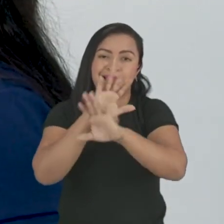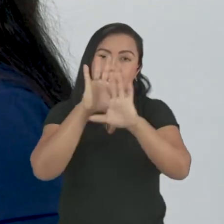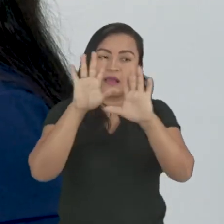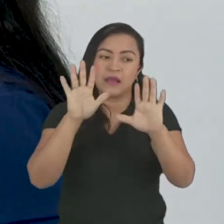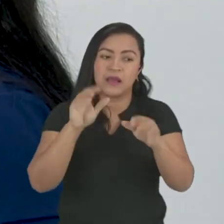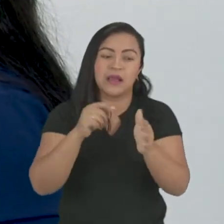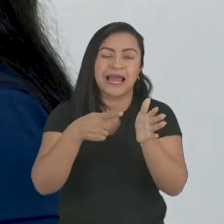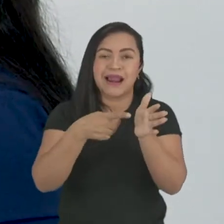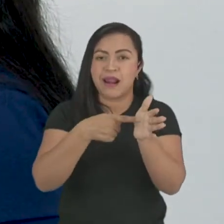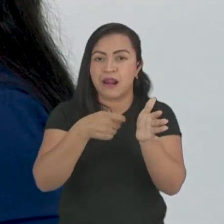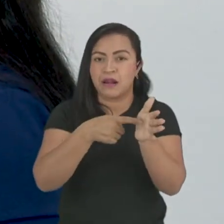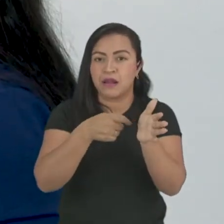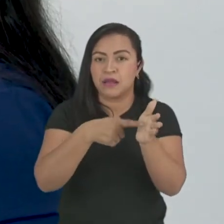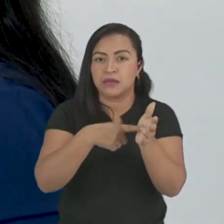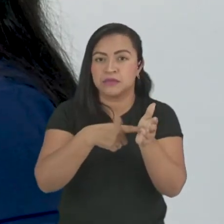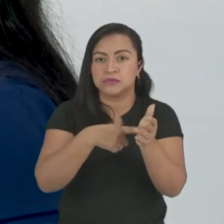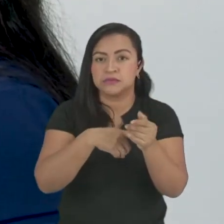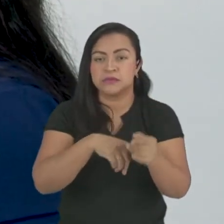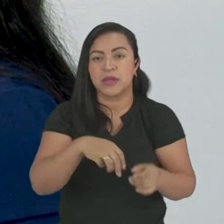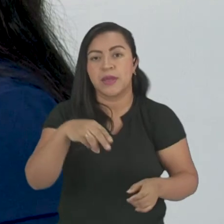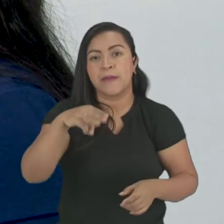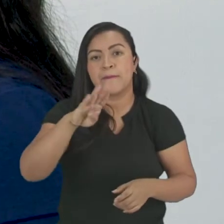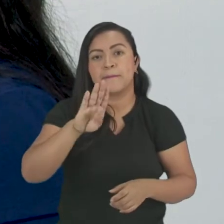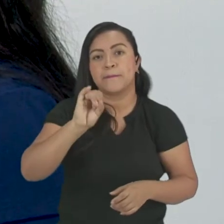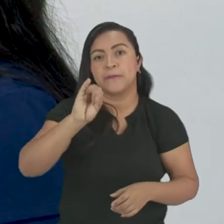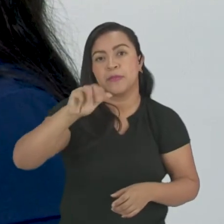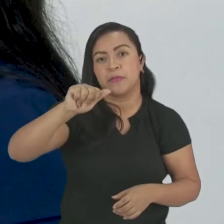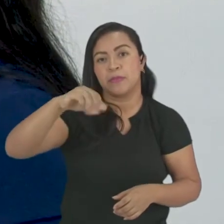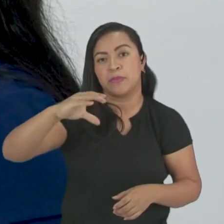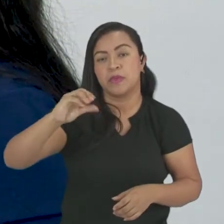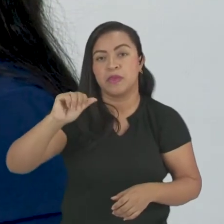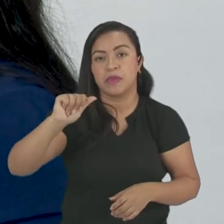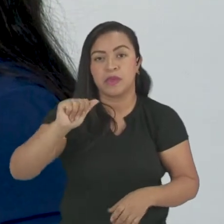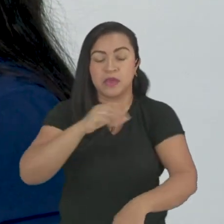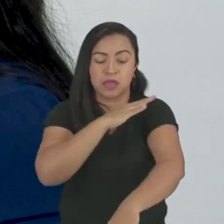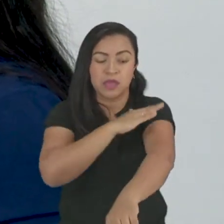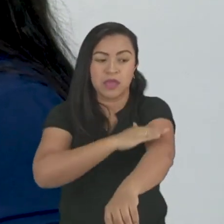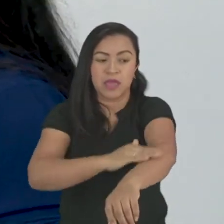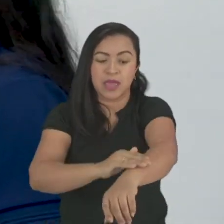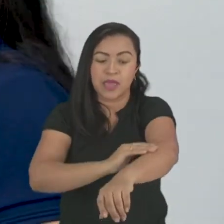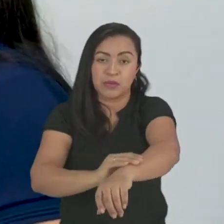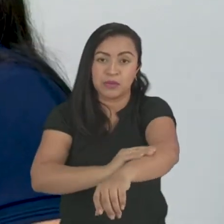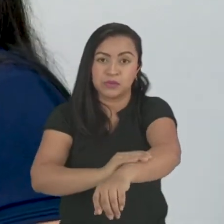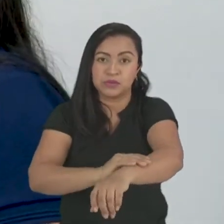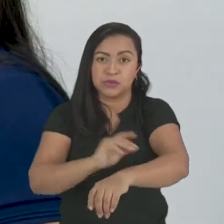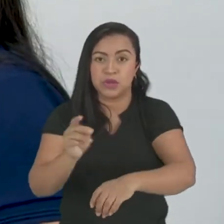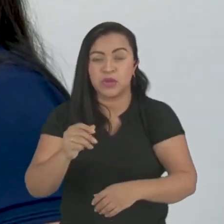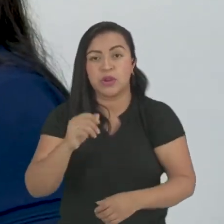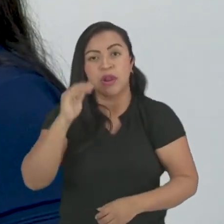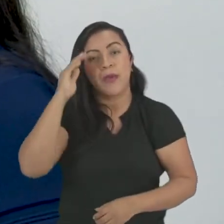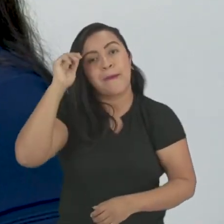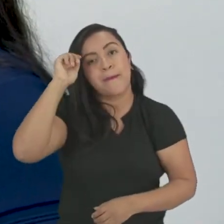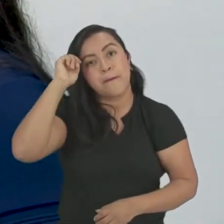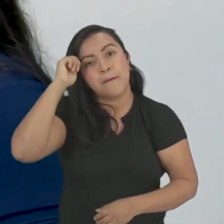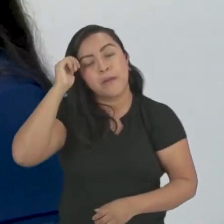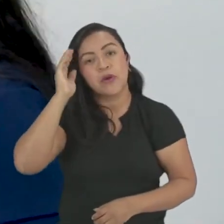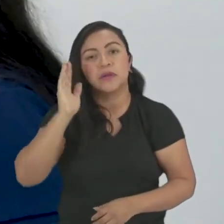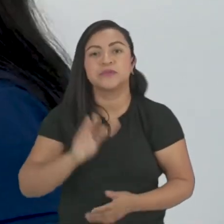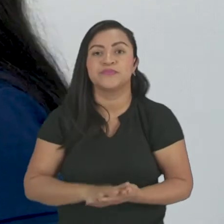Bianca é branca e Bruna é morena. Esse branca é um substantivo, ele já não é um